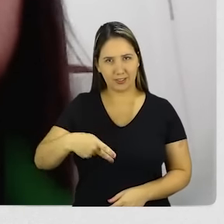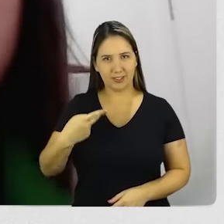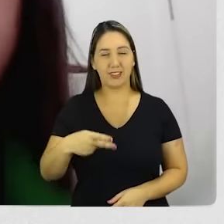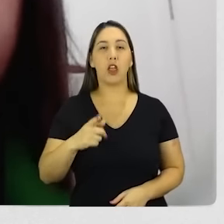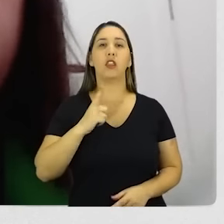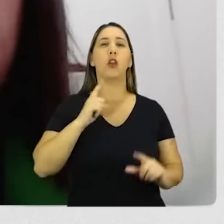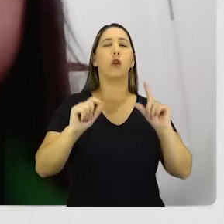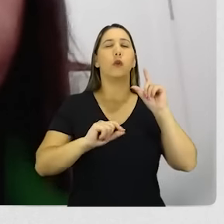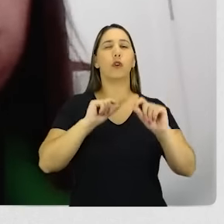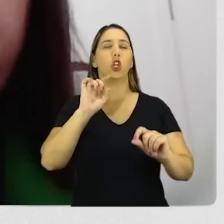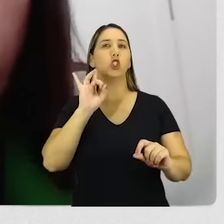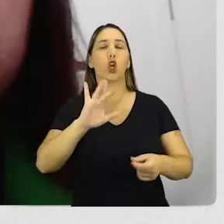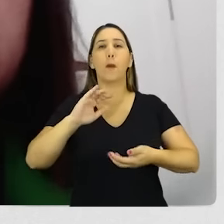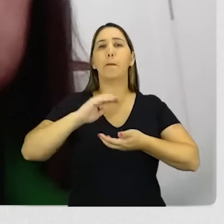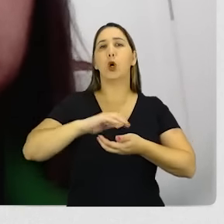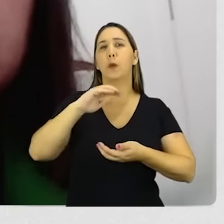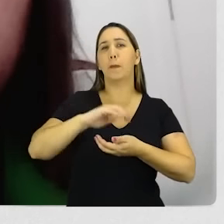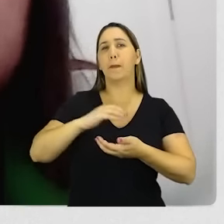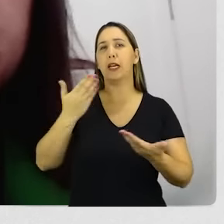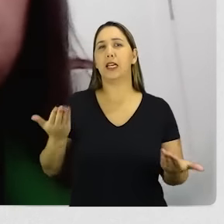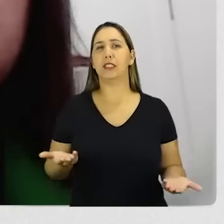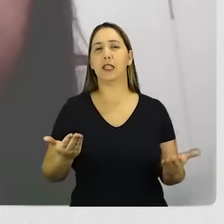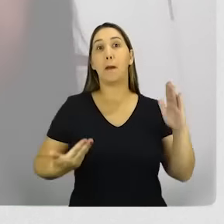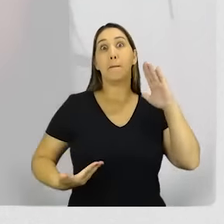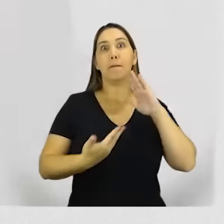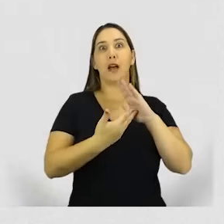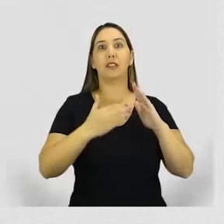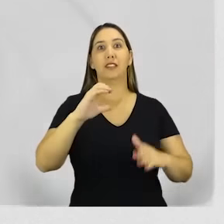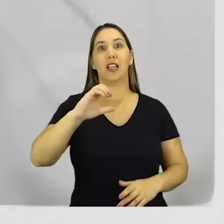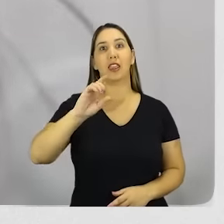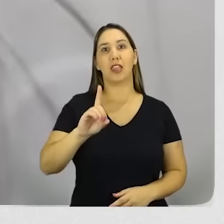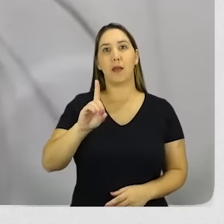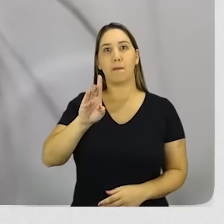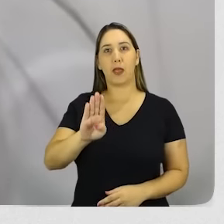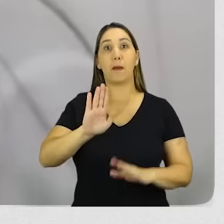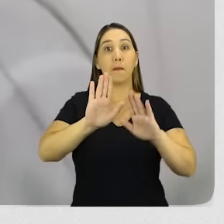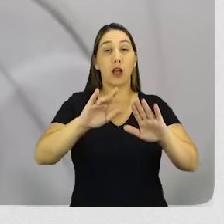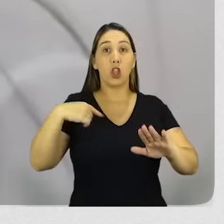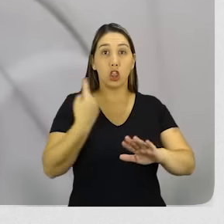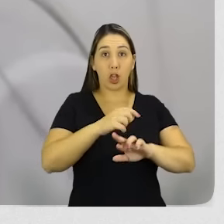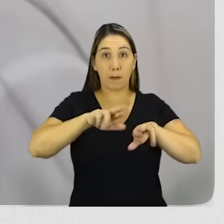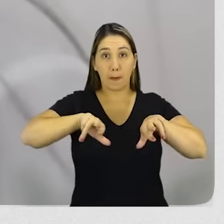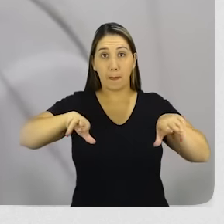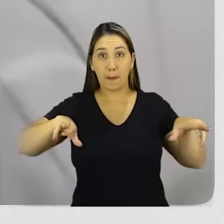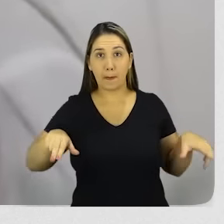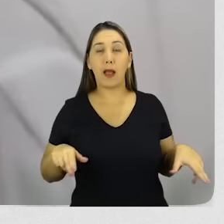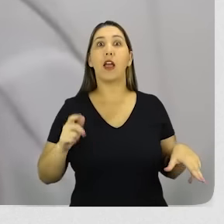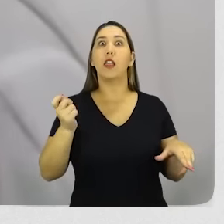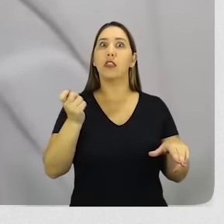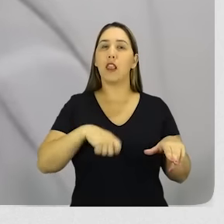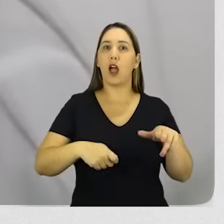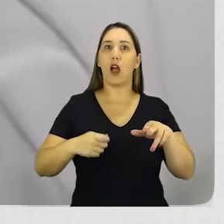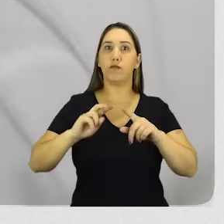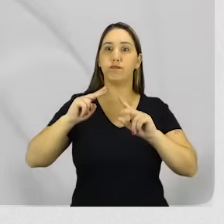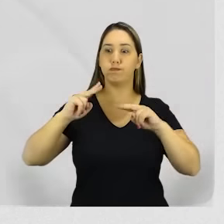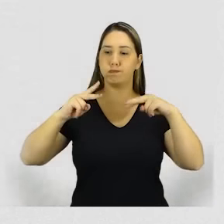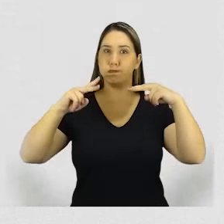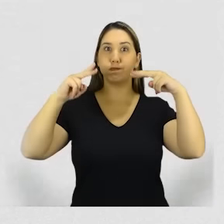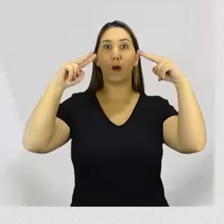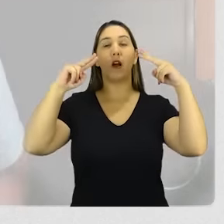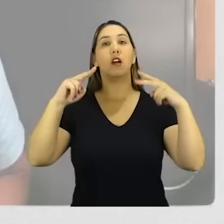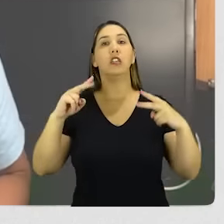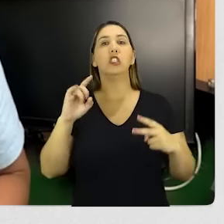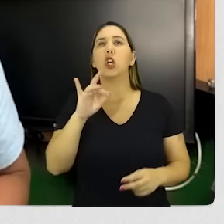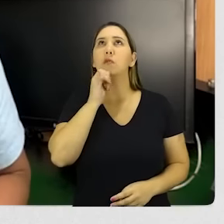temos a tendência de aplicar somente em poupança, no máximo um CDB. Diversificando a carteira, a gente tem a possibilidade de aumentar o patrimônio